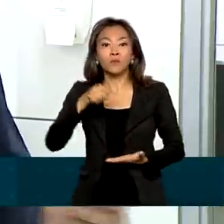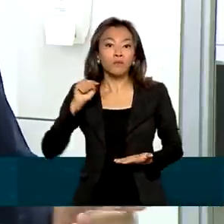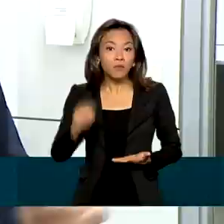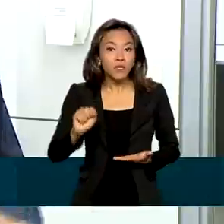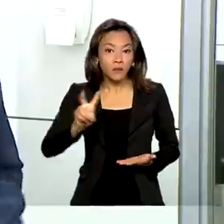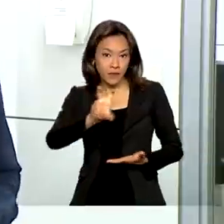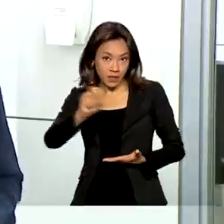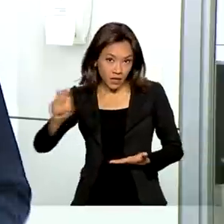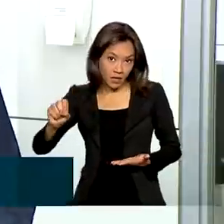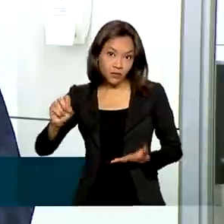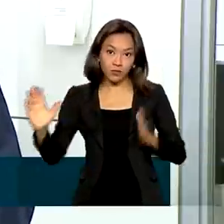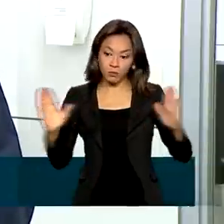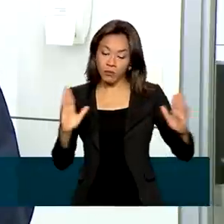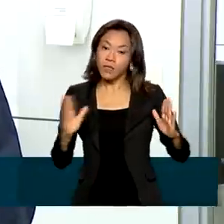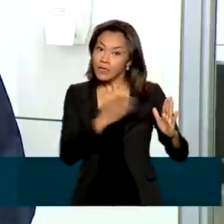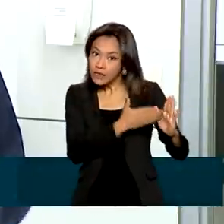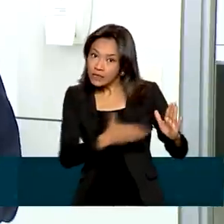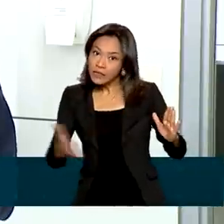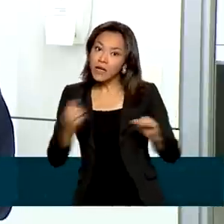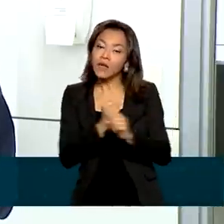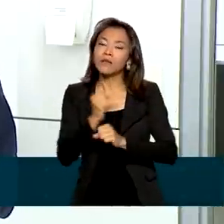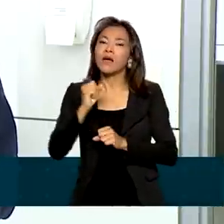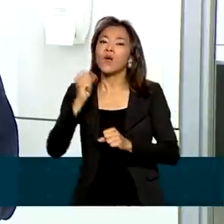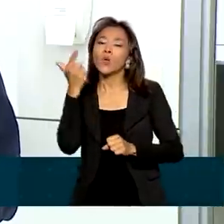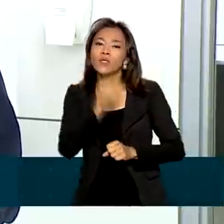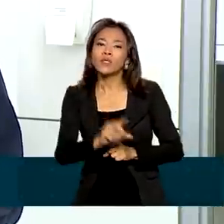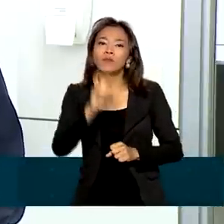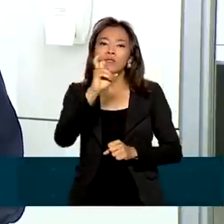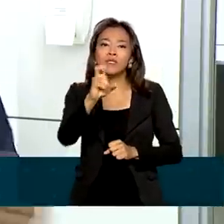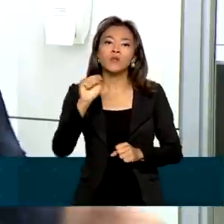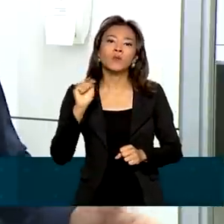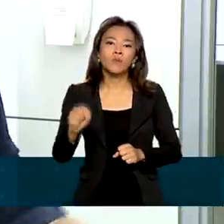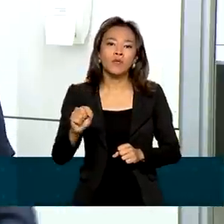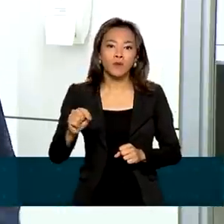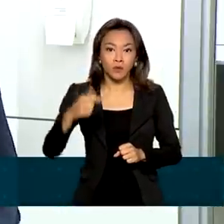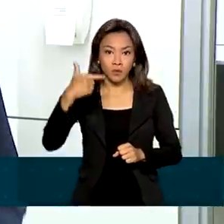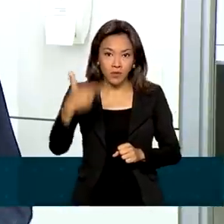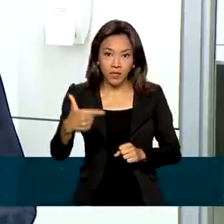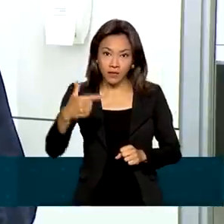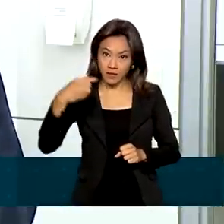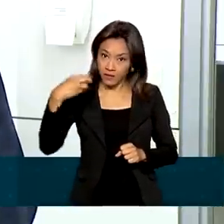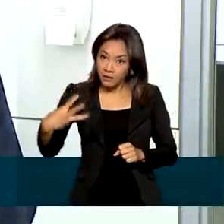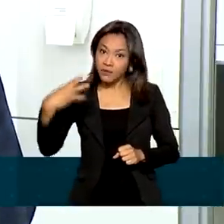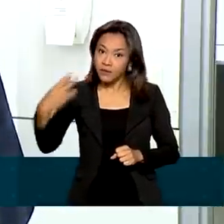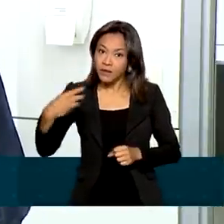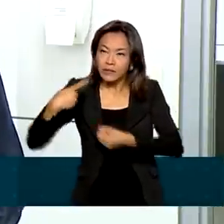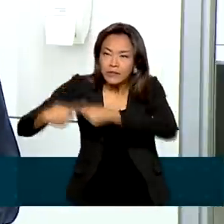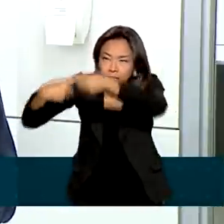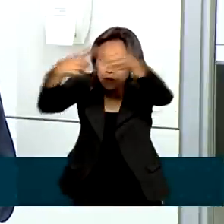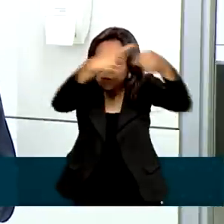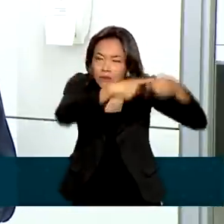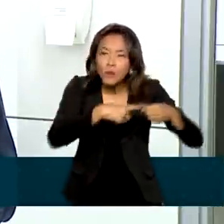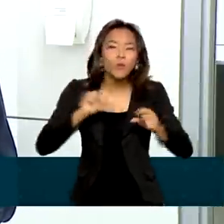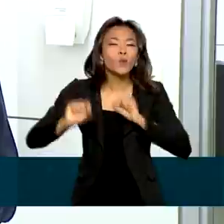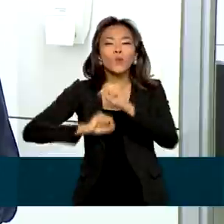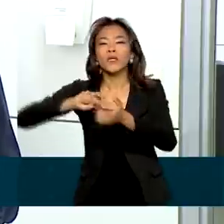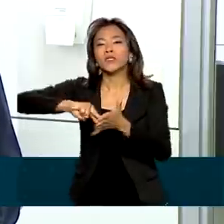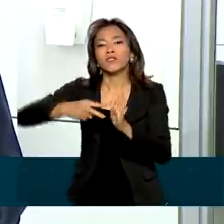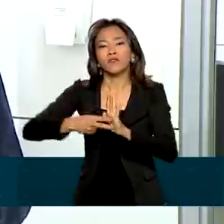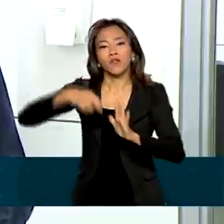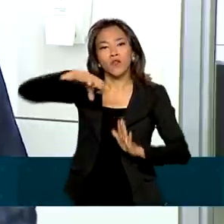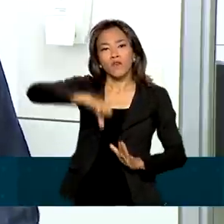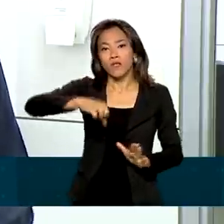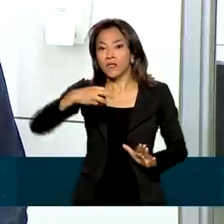próximos anos, alcançando 5 mil 233 municípios, ou seja, 93% do